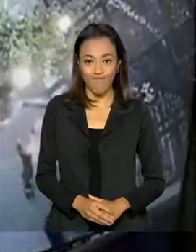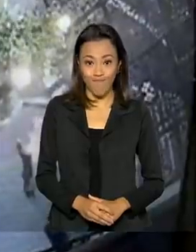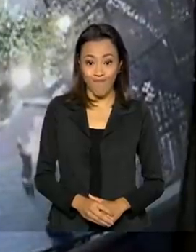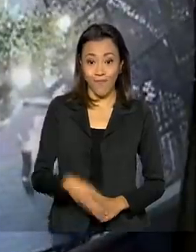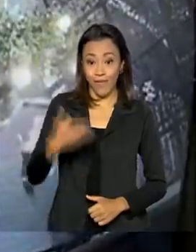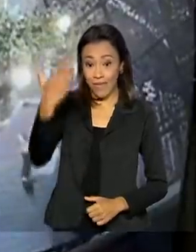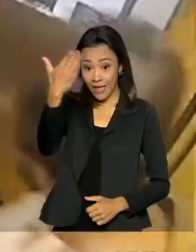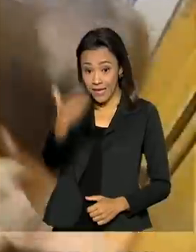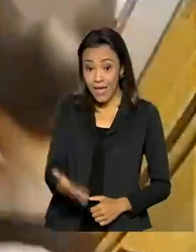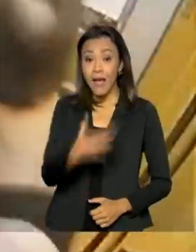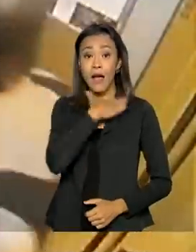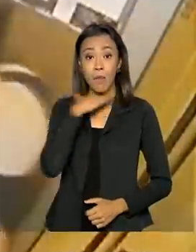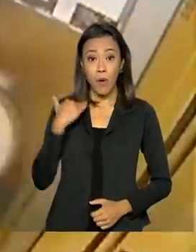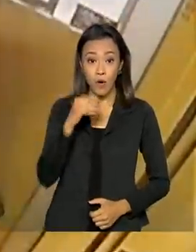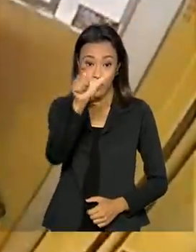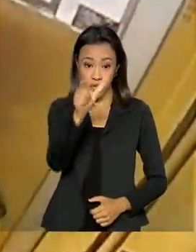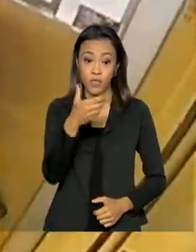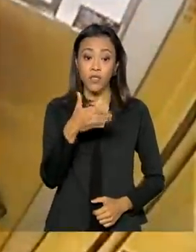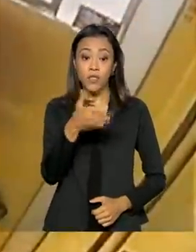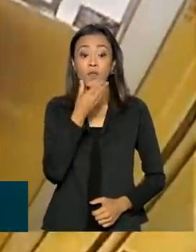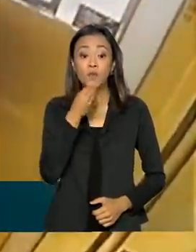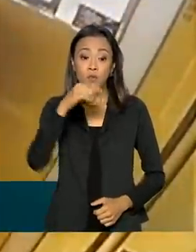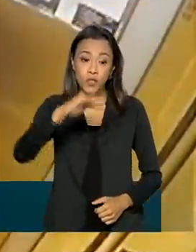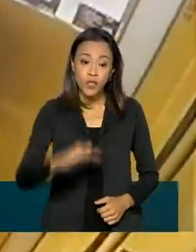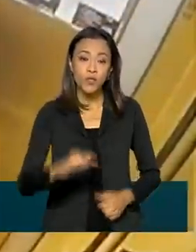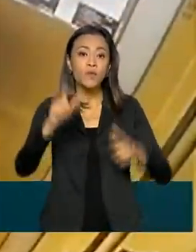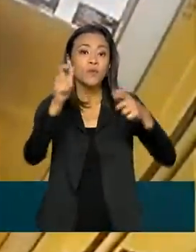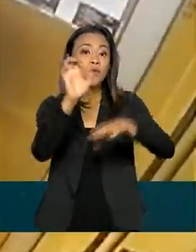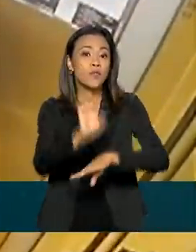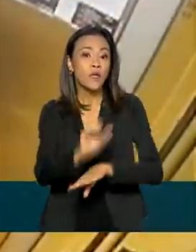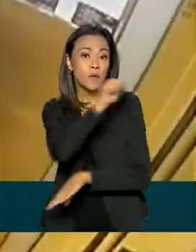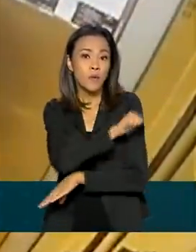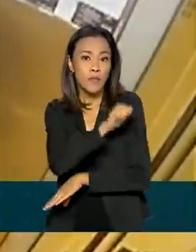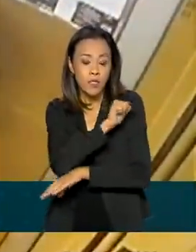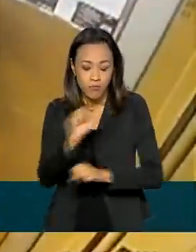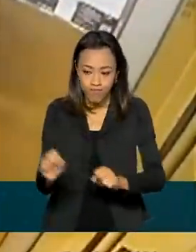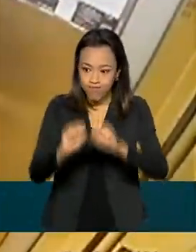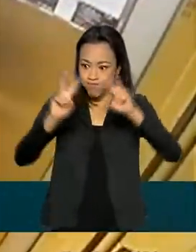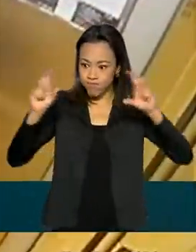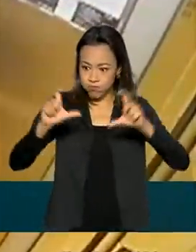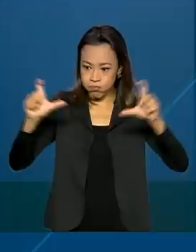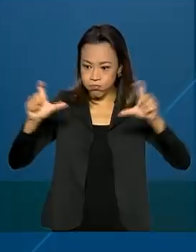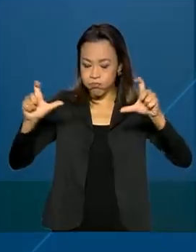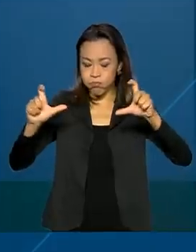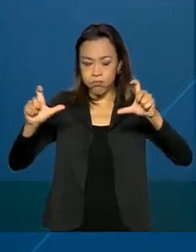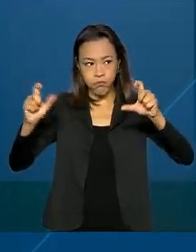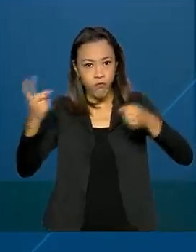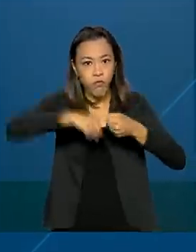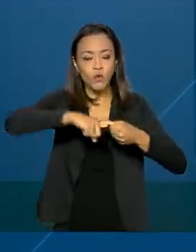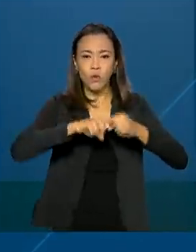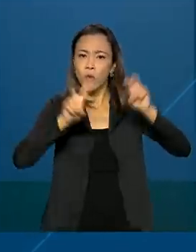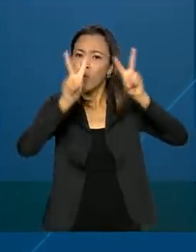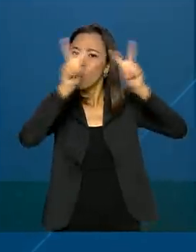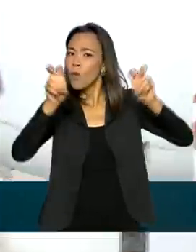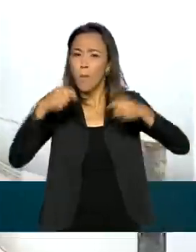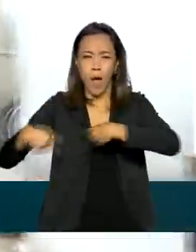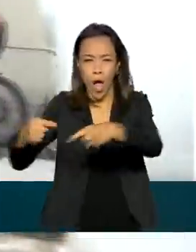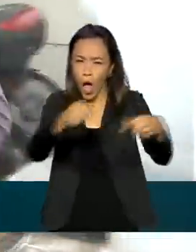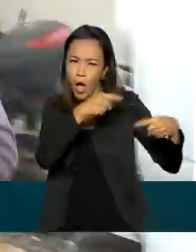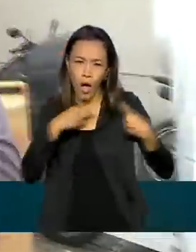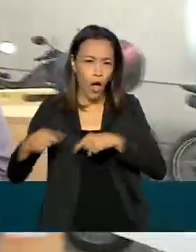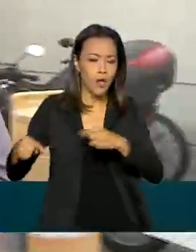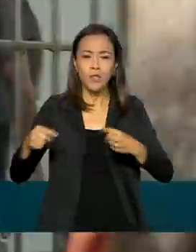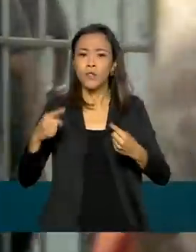assassinato do menino Henri Borel, no Rio de Janeiro, reacendeu o debate sobre a violência contra crianças e adolescentes. O